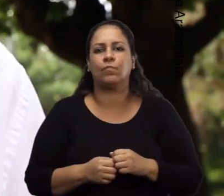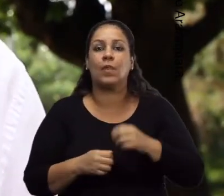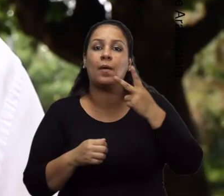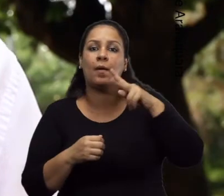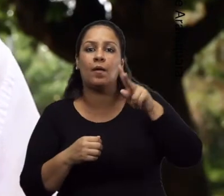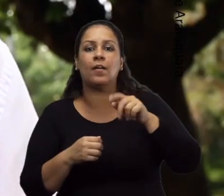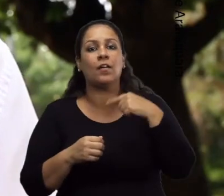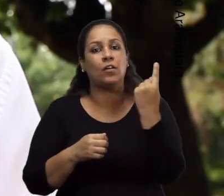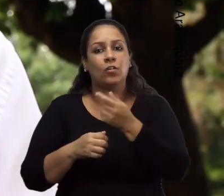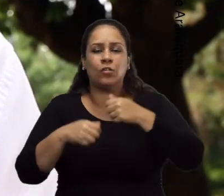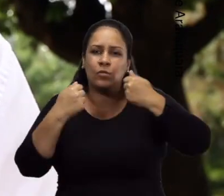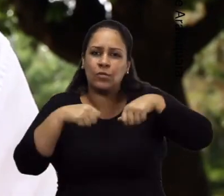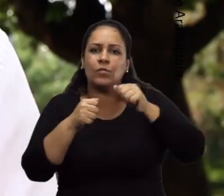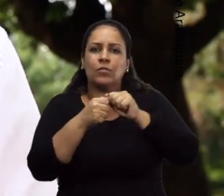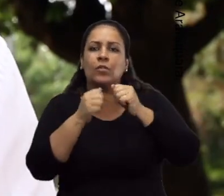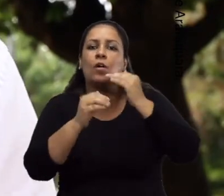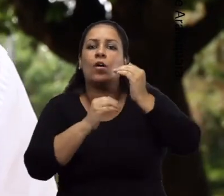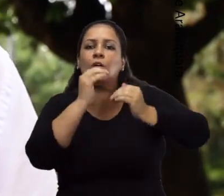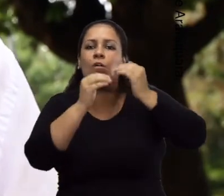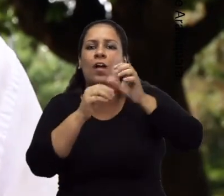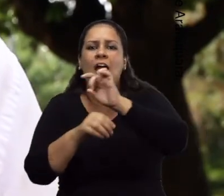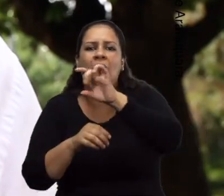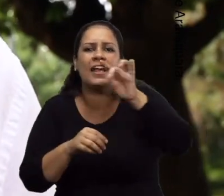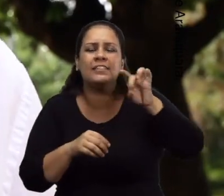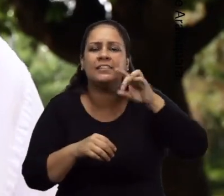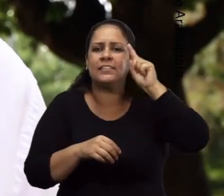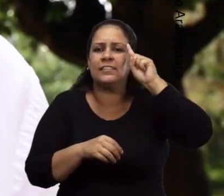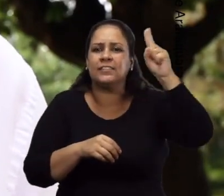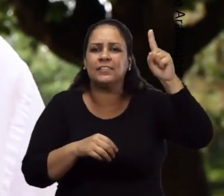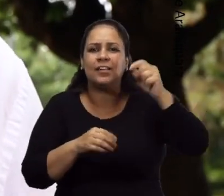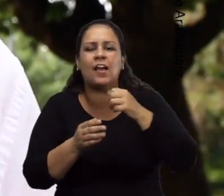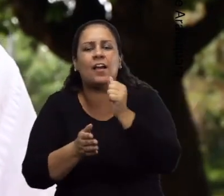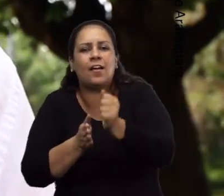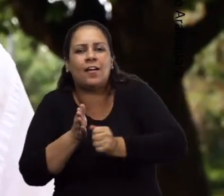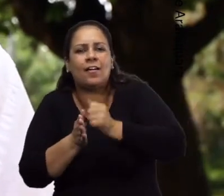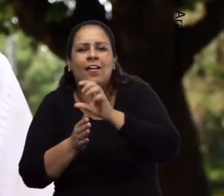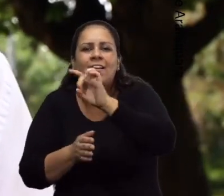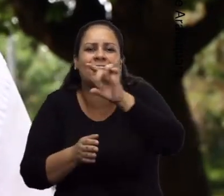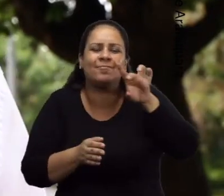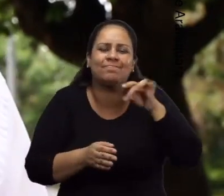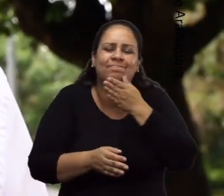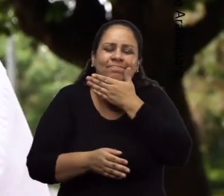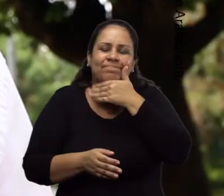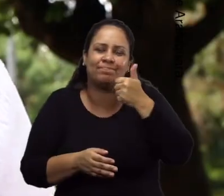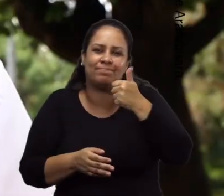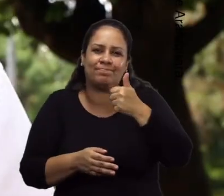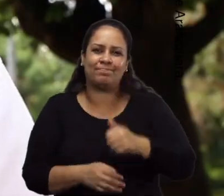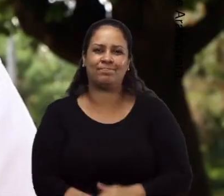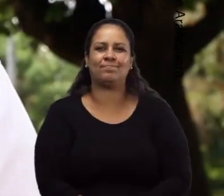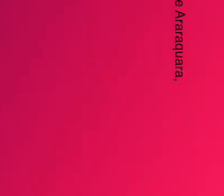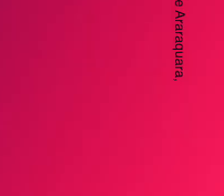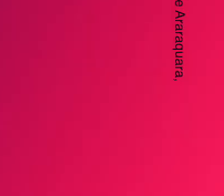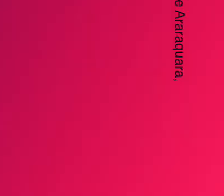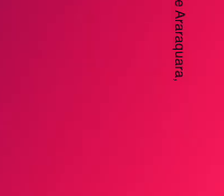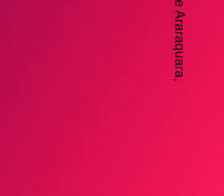seu voto, para que possamos construir, a cada dia, uma Araraquara cada vez melhor.